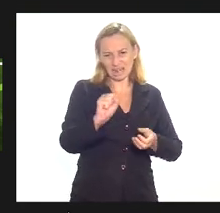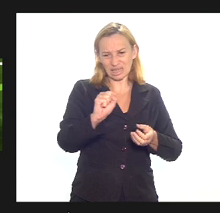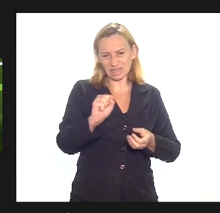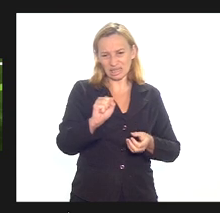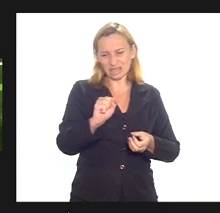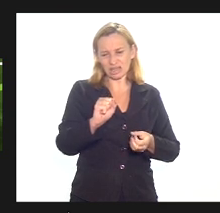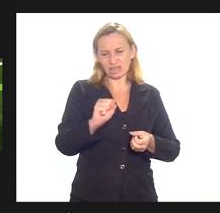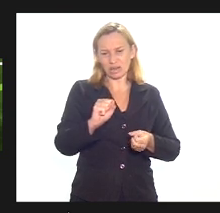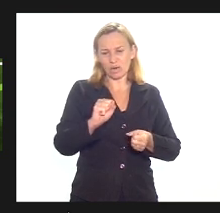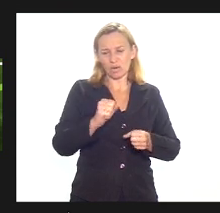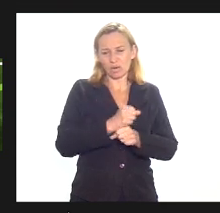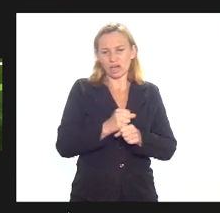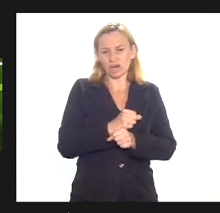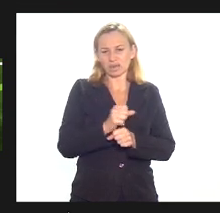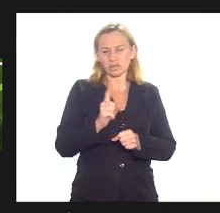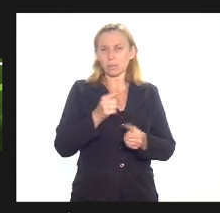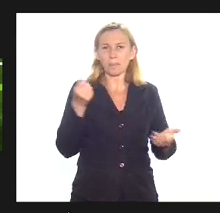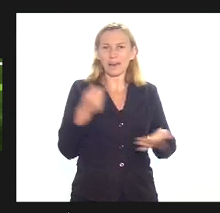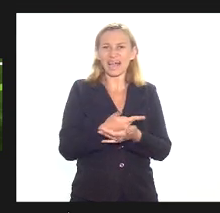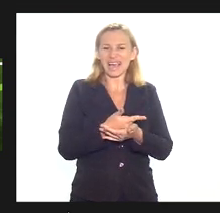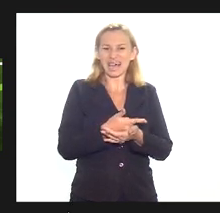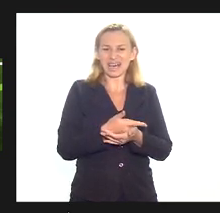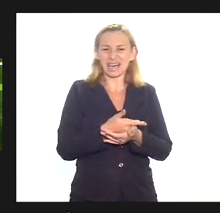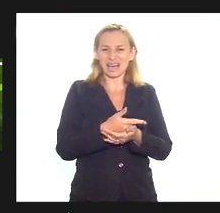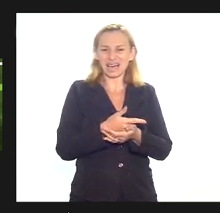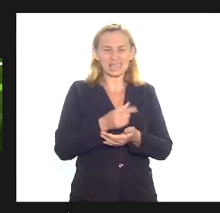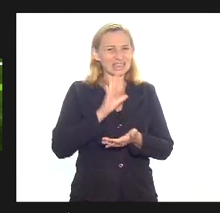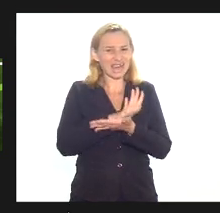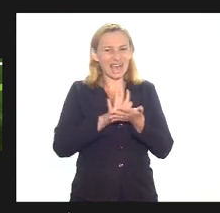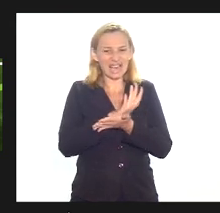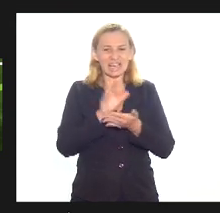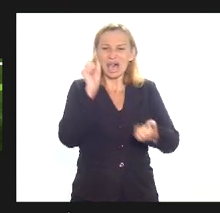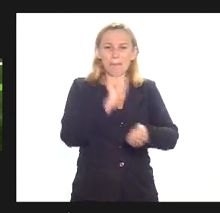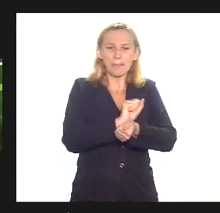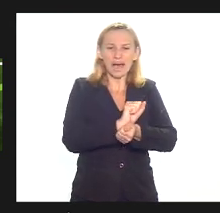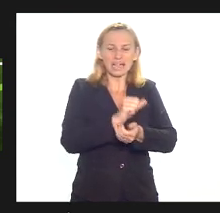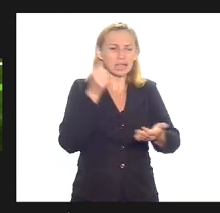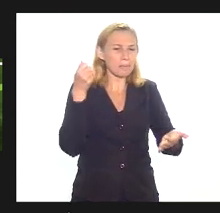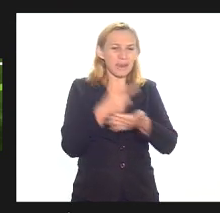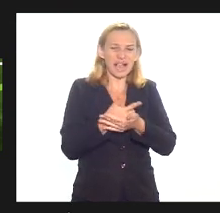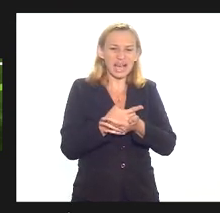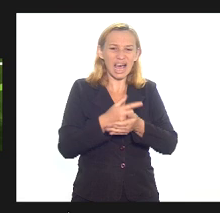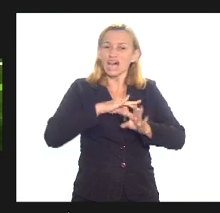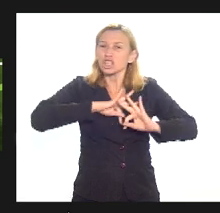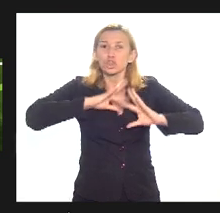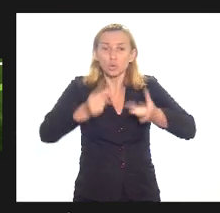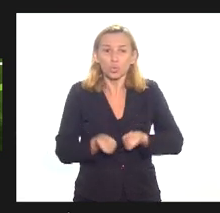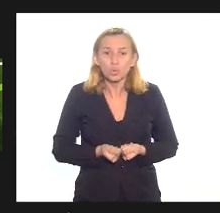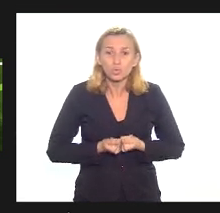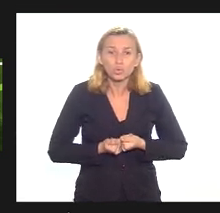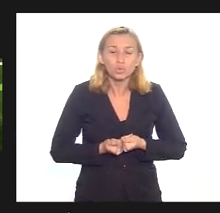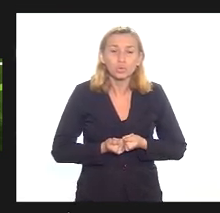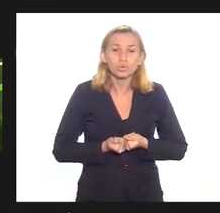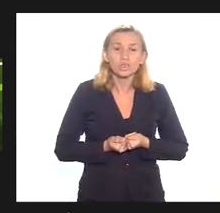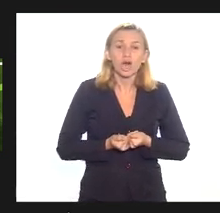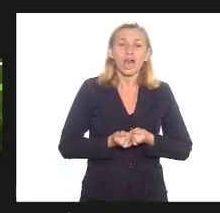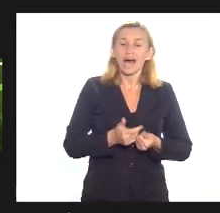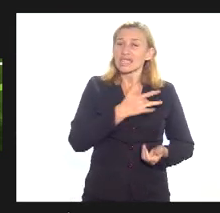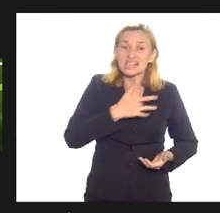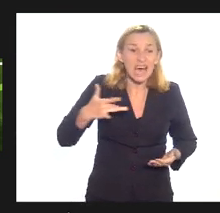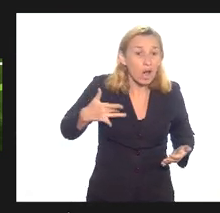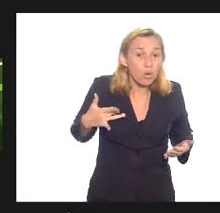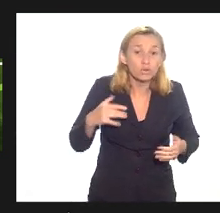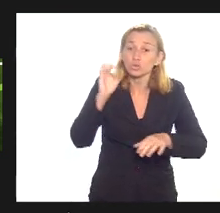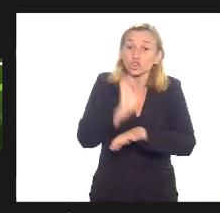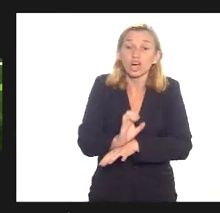aumento de salário para de pagar colégio muda filho de colégio muda tudo para de pagar condomínio plano de saúde que essa saúde também do estado é uma bosta e